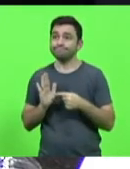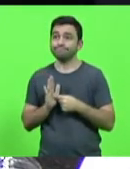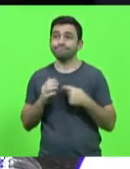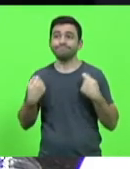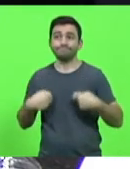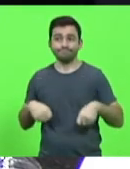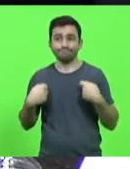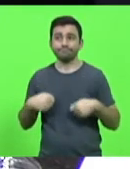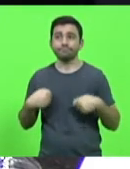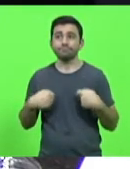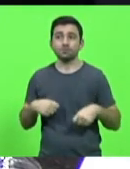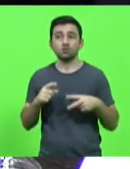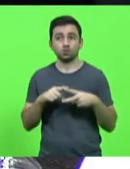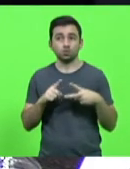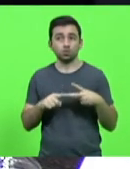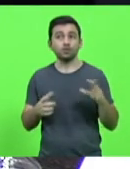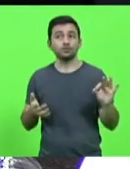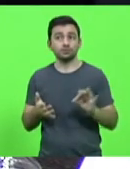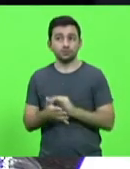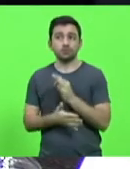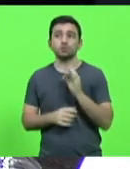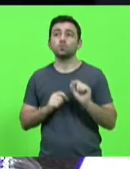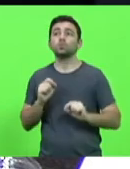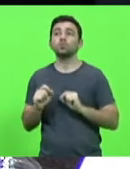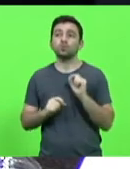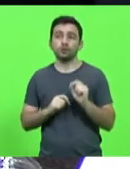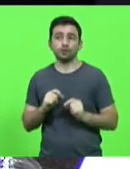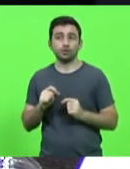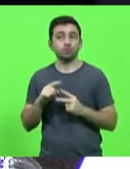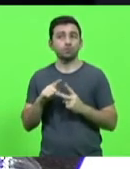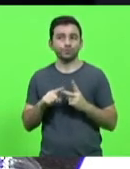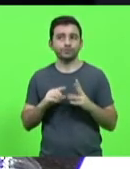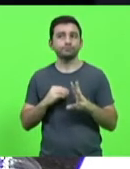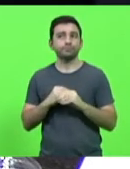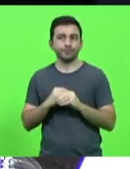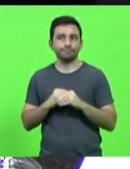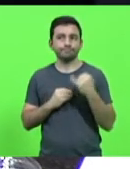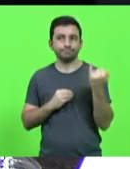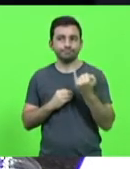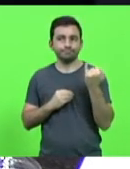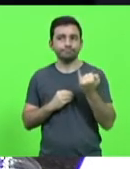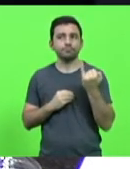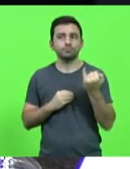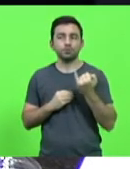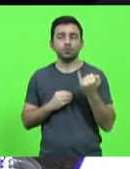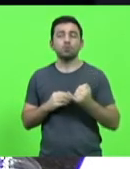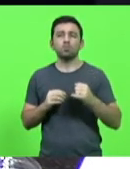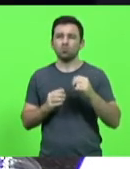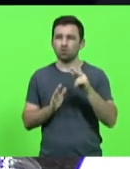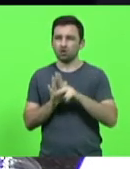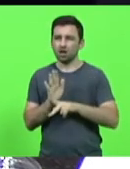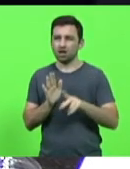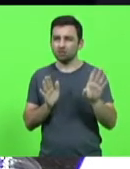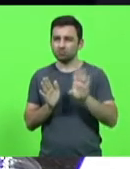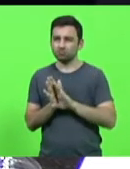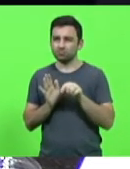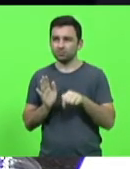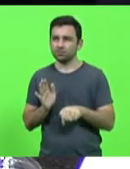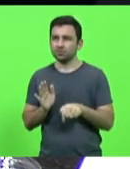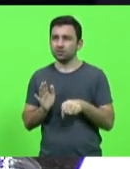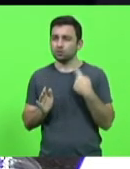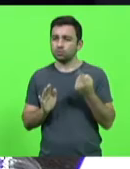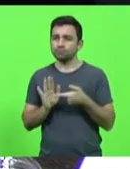dois destaques, duas emendas, e eu vou explicar por quê. O projeto veio para casa e nós apresentamos